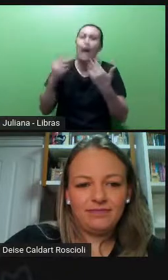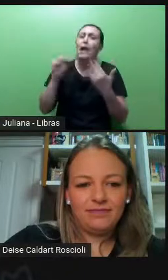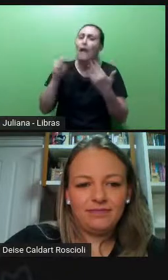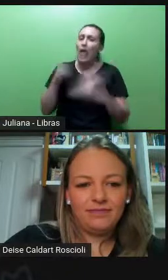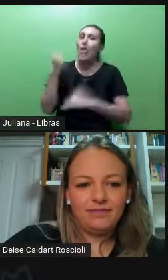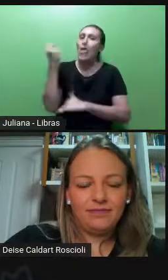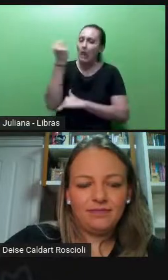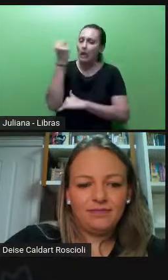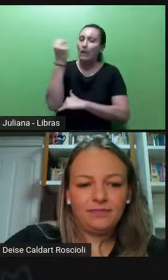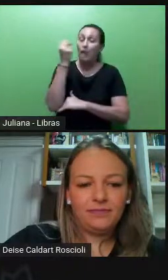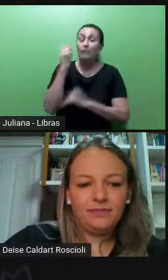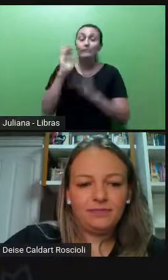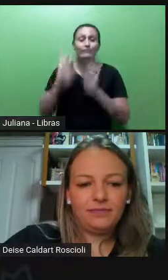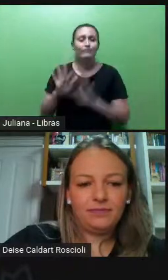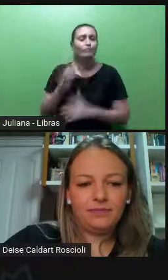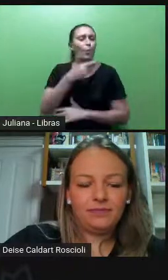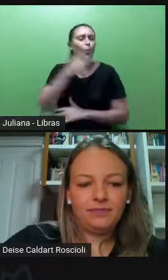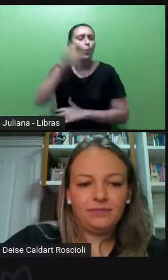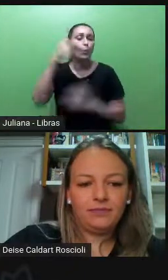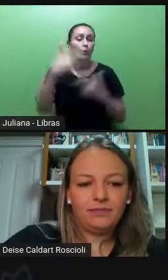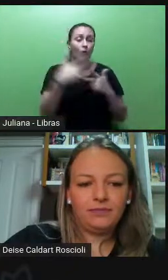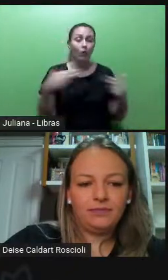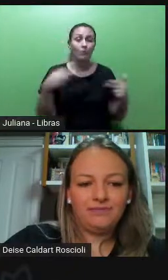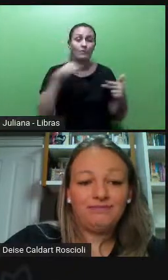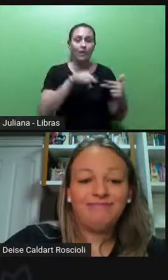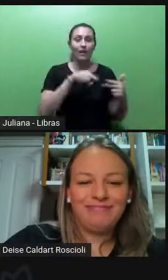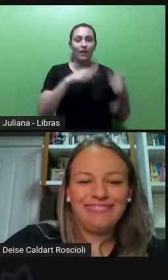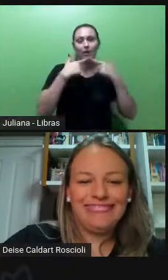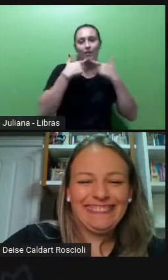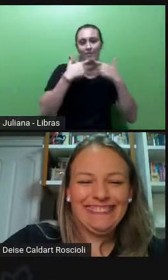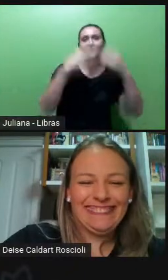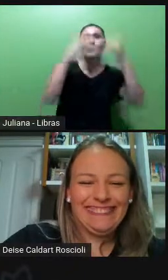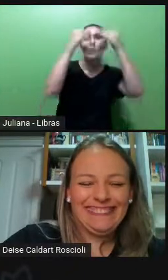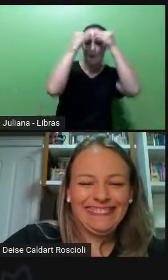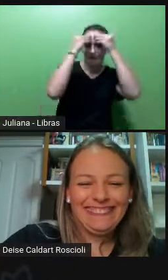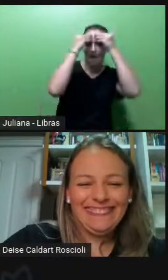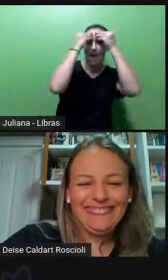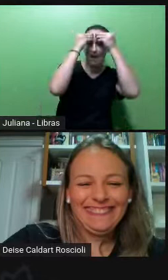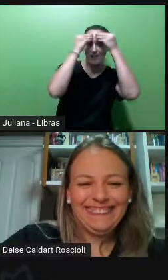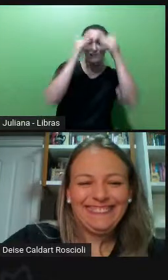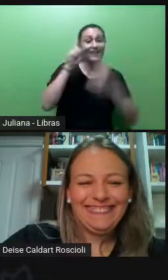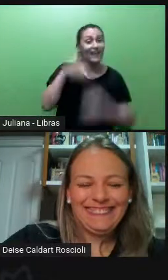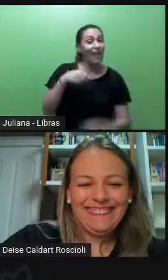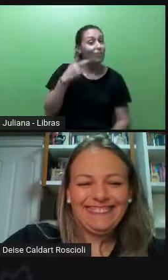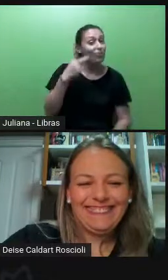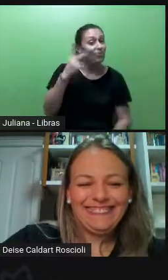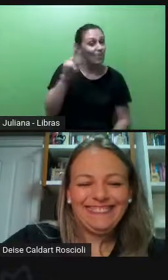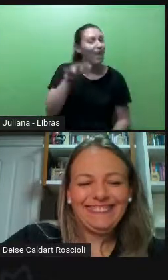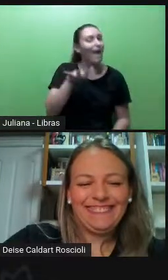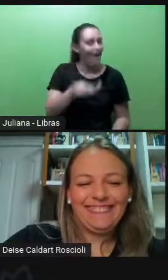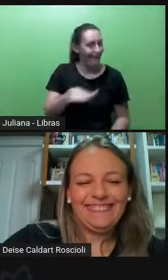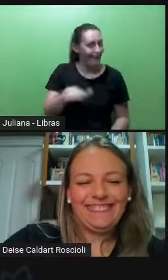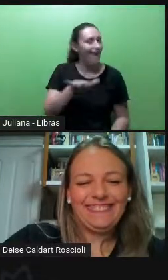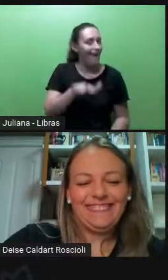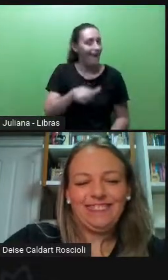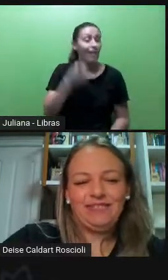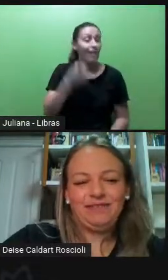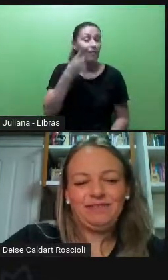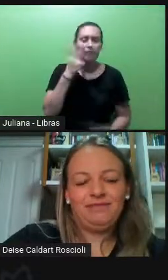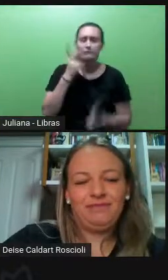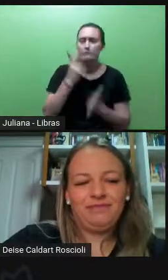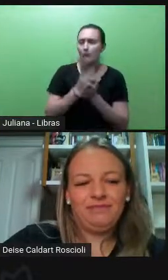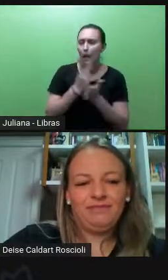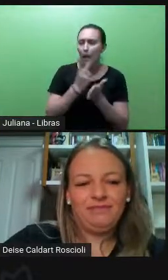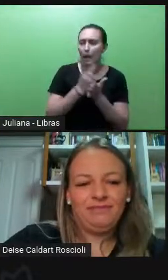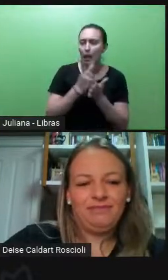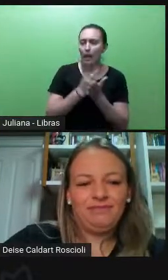Outra coisa, a linguagem. E aí vai para o teu campo. Eu sei. É o campo da linguagem. Sempre fazer a divulgação das vagas